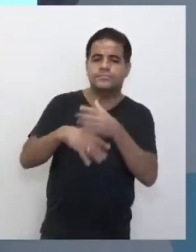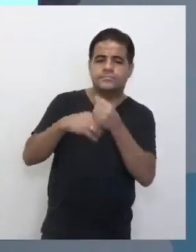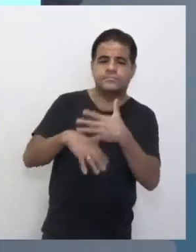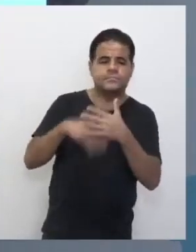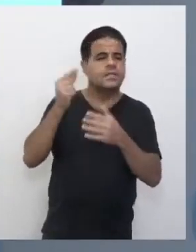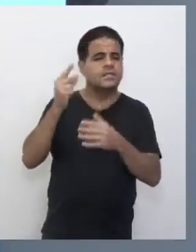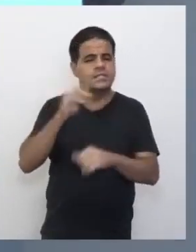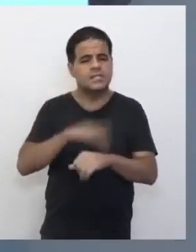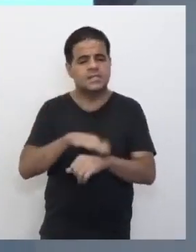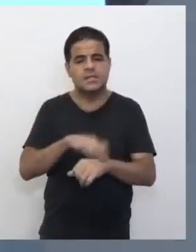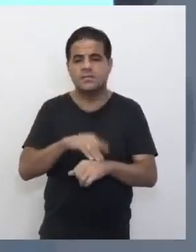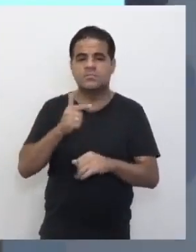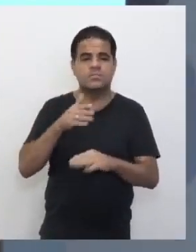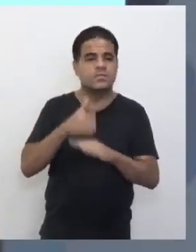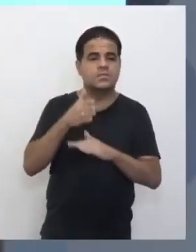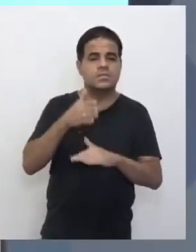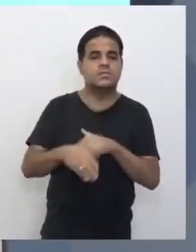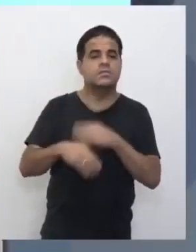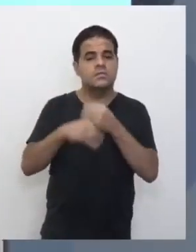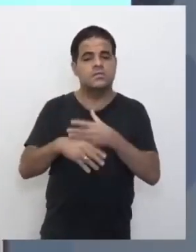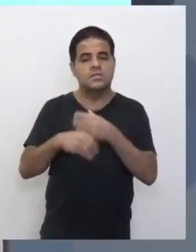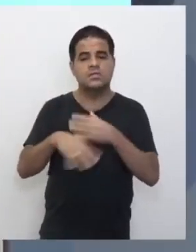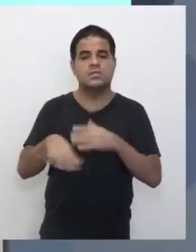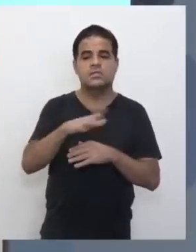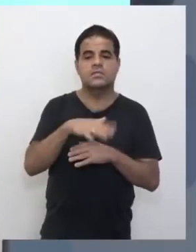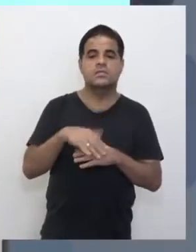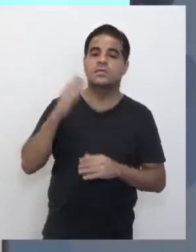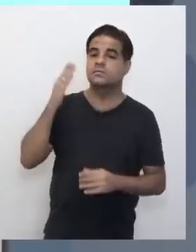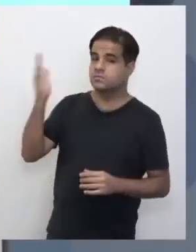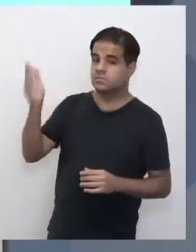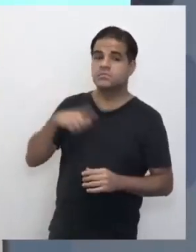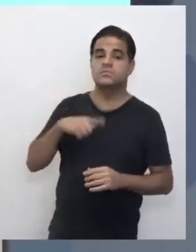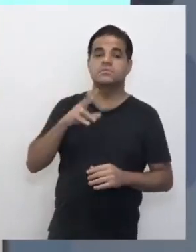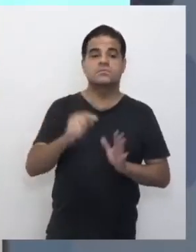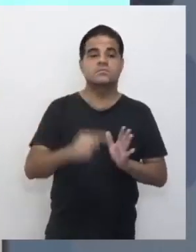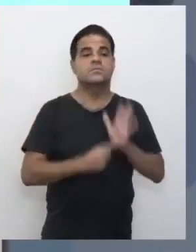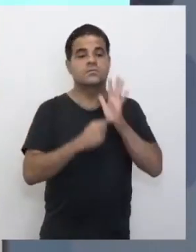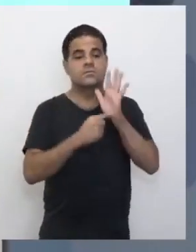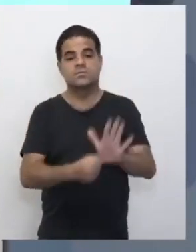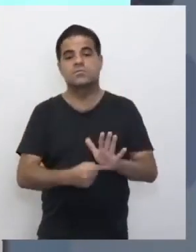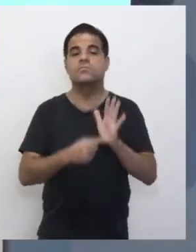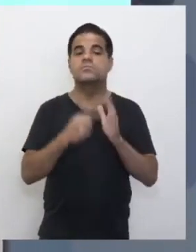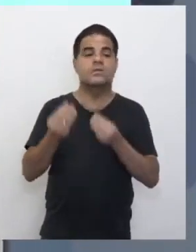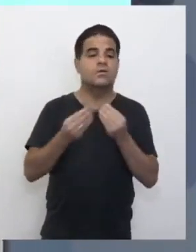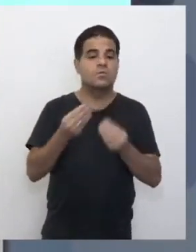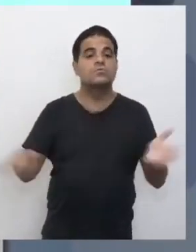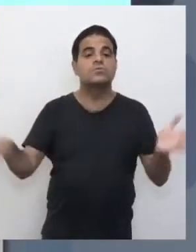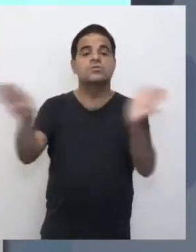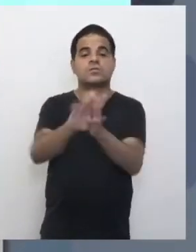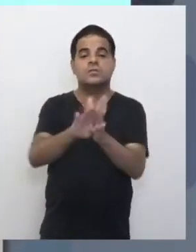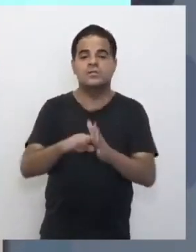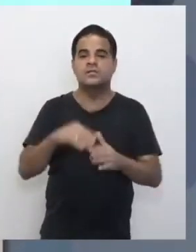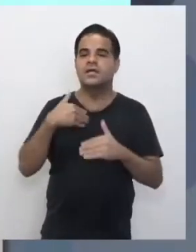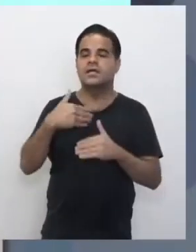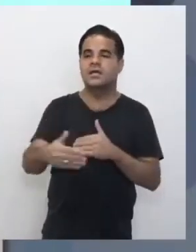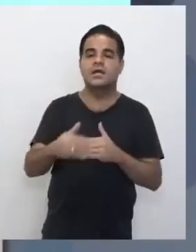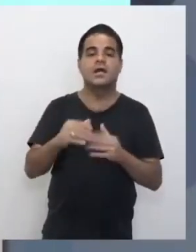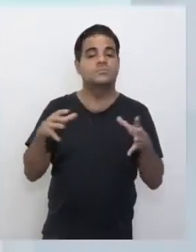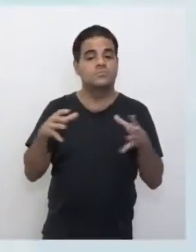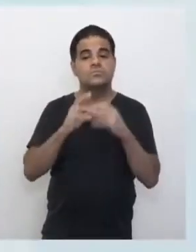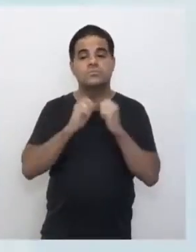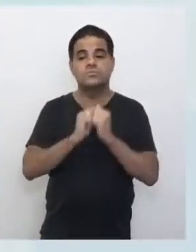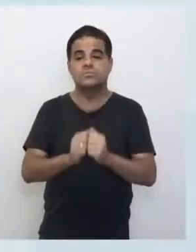já faz um tempo aí que eles não têm acesso ao chat geral. Mas a gente vai mostrar também, né, como chega nas turmas, justamente